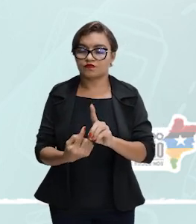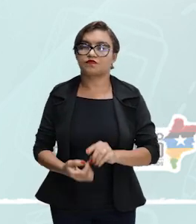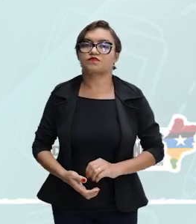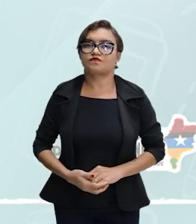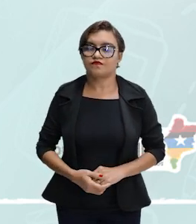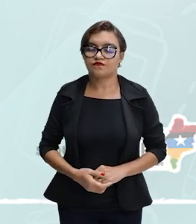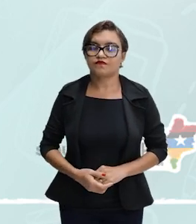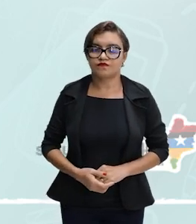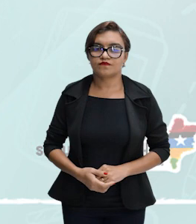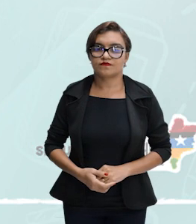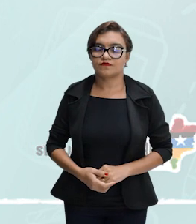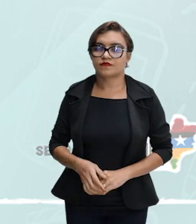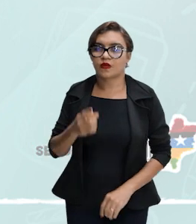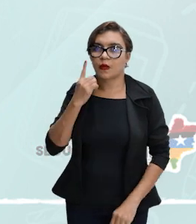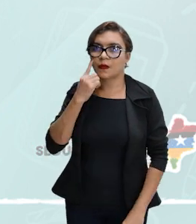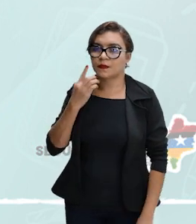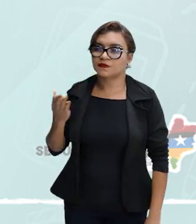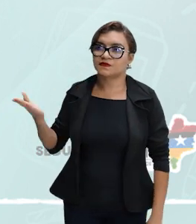aqui por